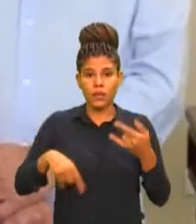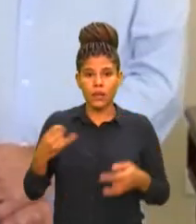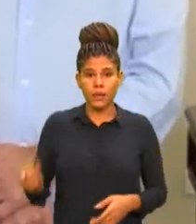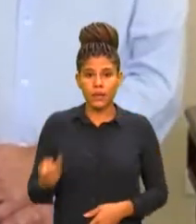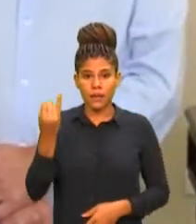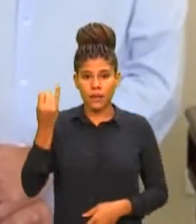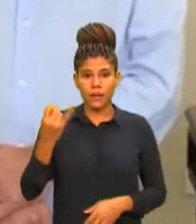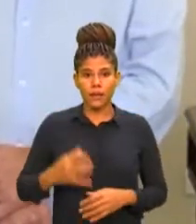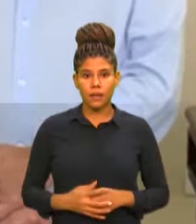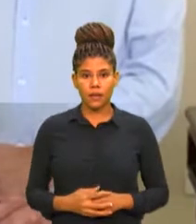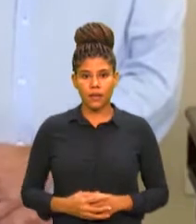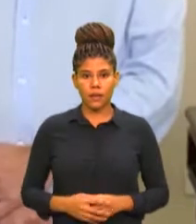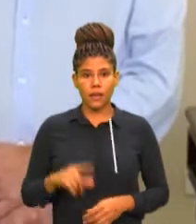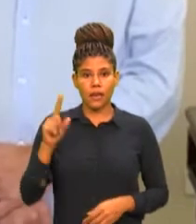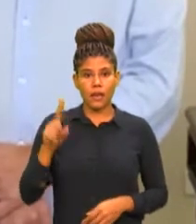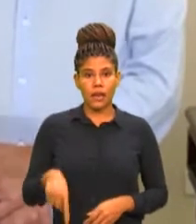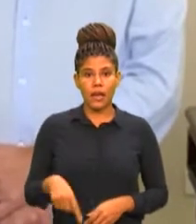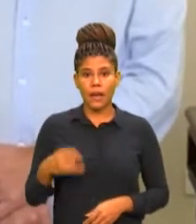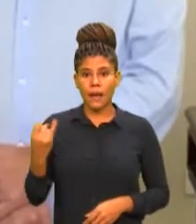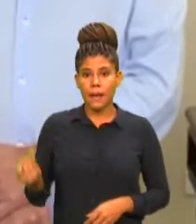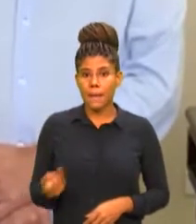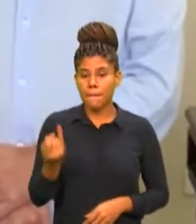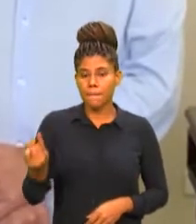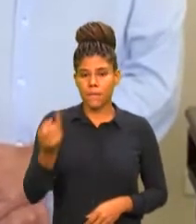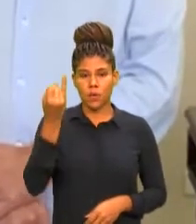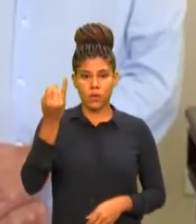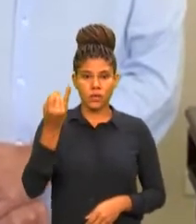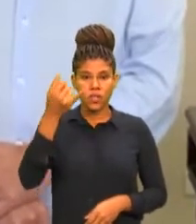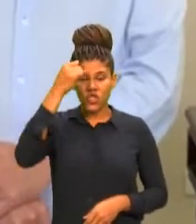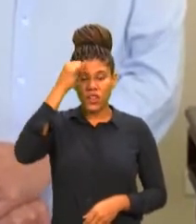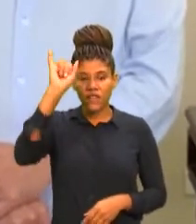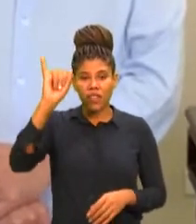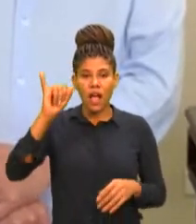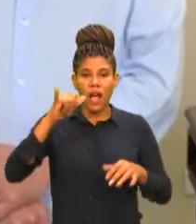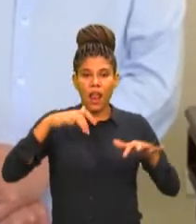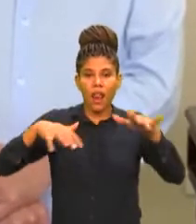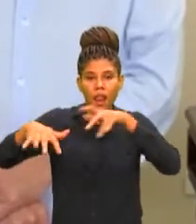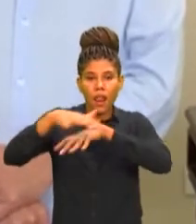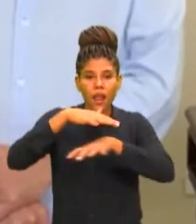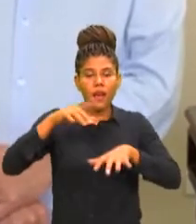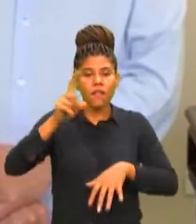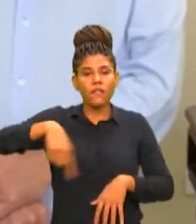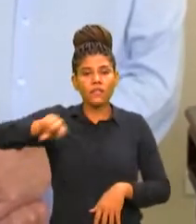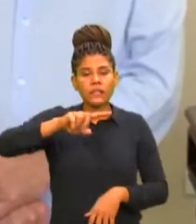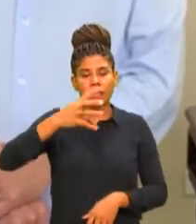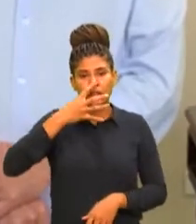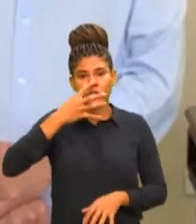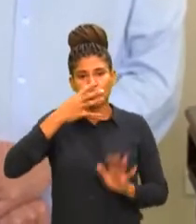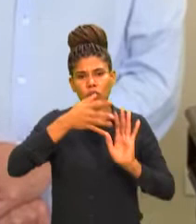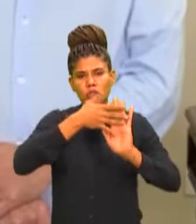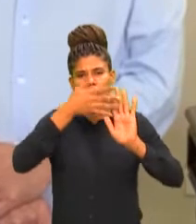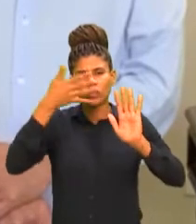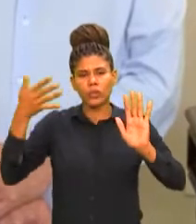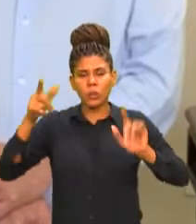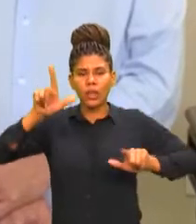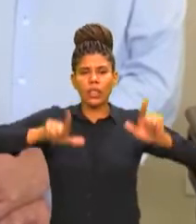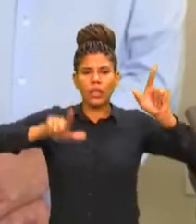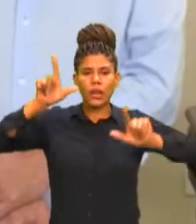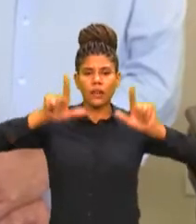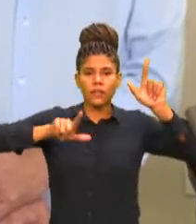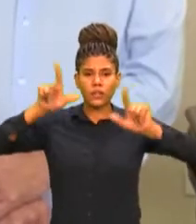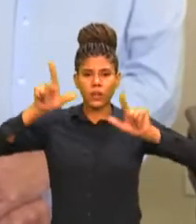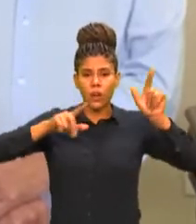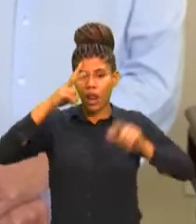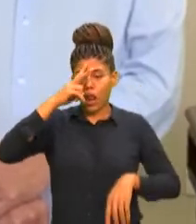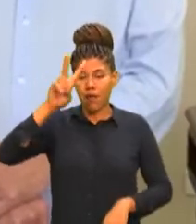fundamental evitar aglomeração, a pandemia não acabou, vocês estão acompanhando os dados todo dia pela televisão, pela imprensa, e lembrar da